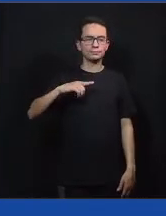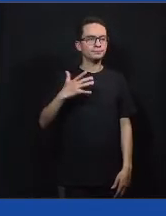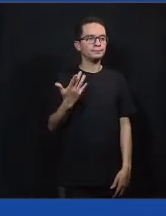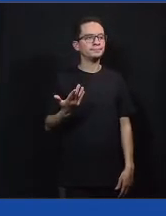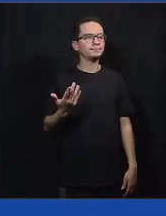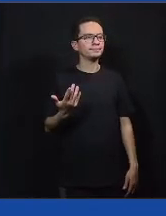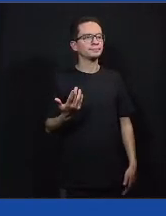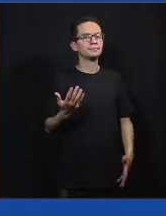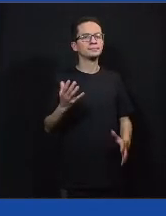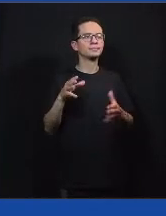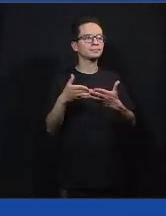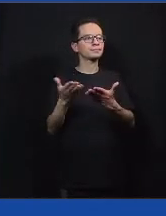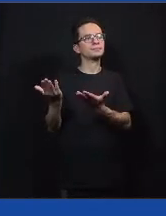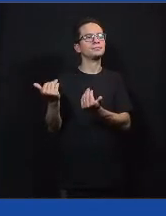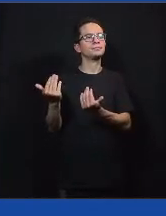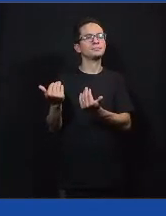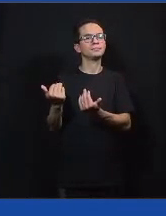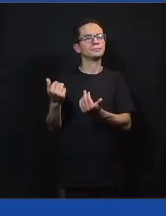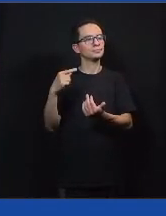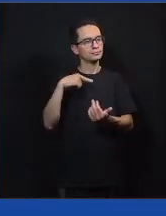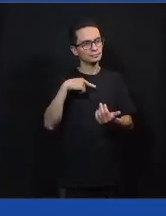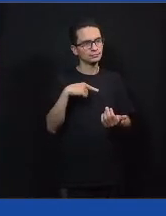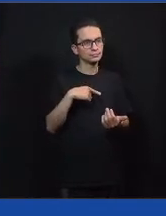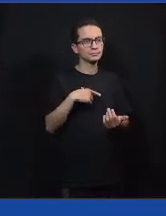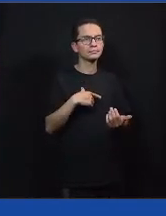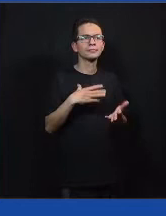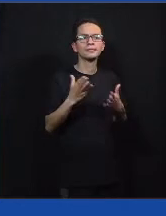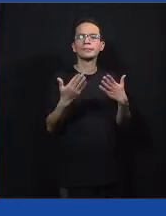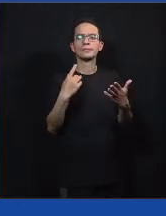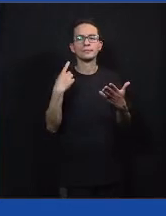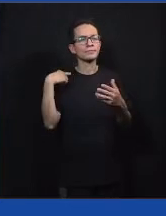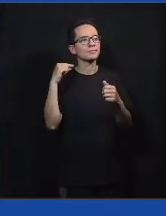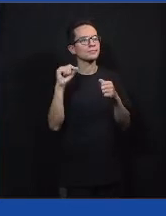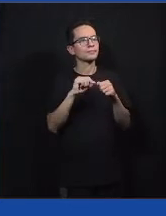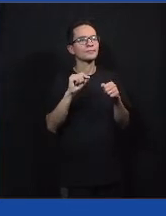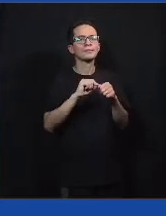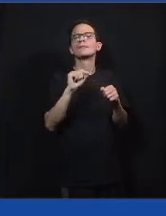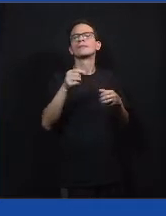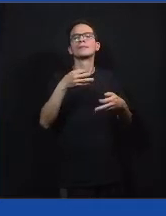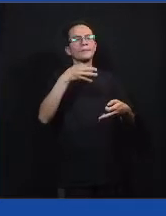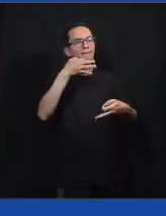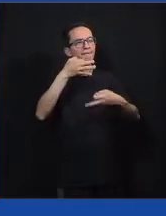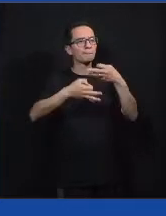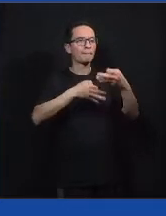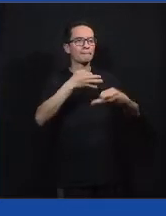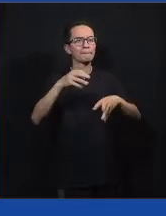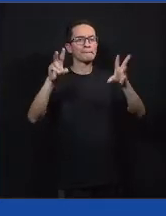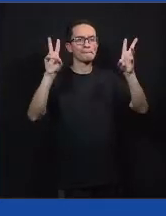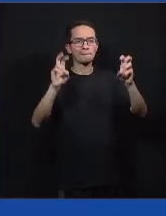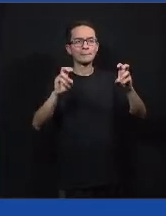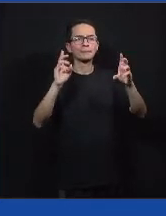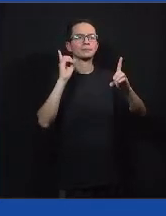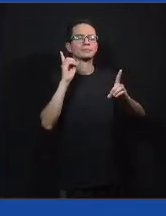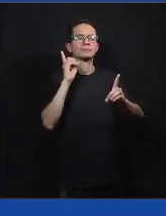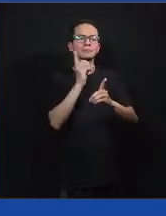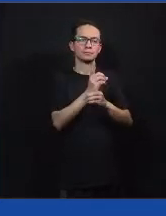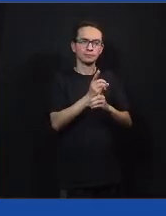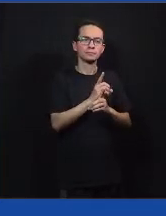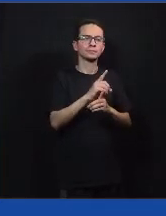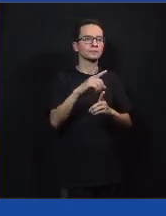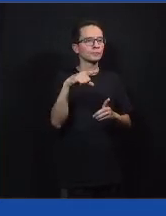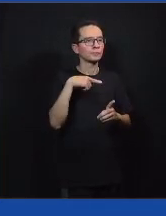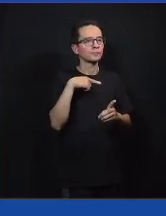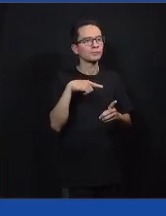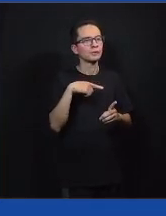juntos discutindo. Mas a gente vai fazer o que a gente fazia lá, que é debater os temas e achar caminhos para as questões da cidade, para as